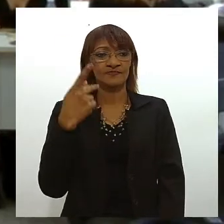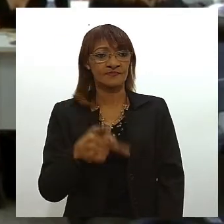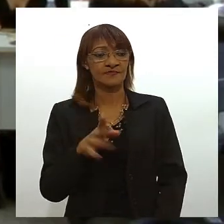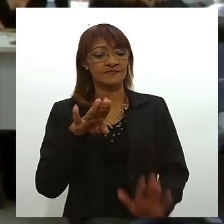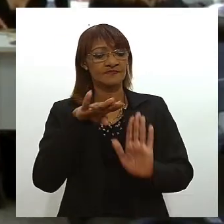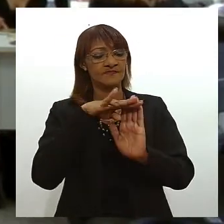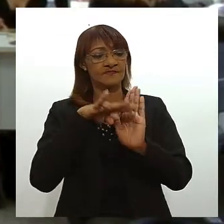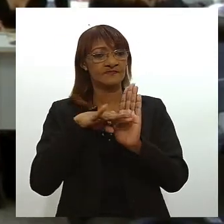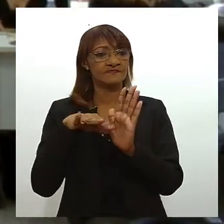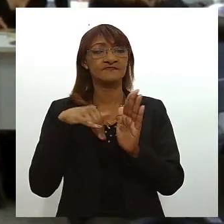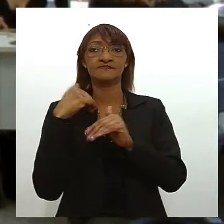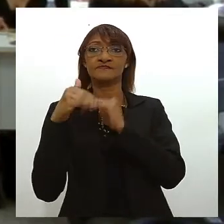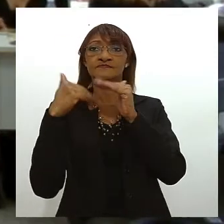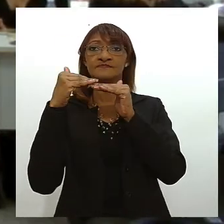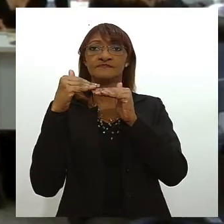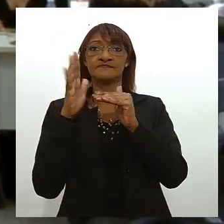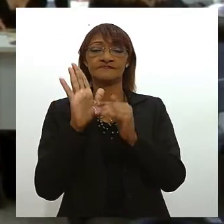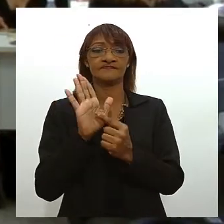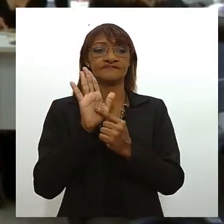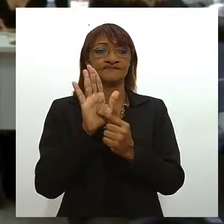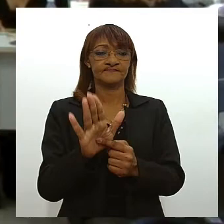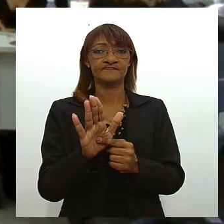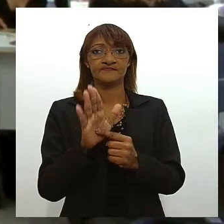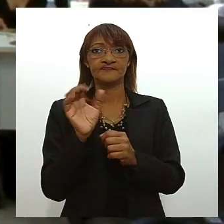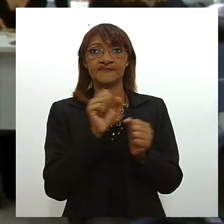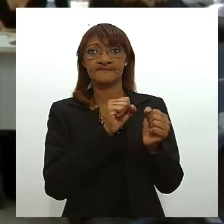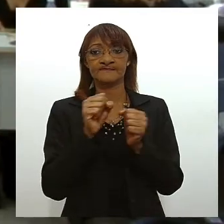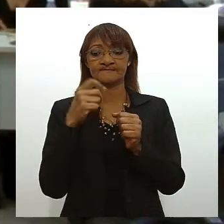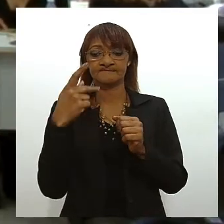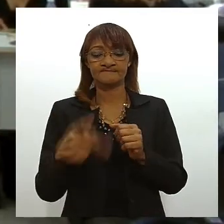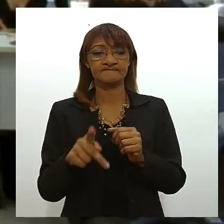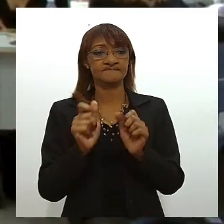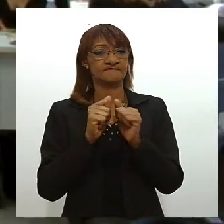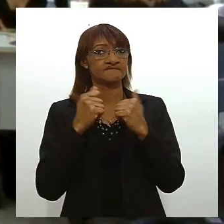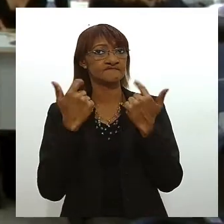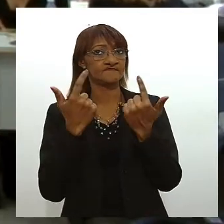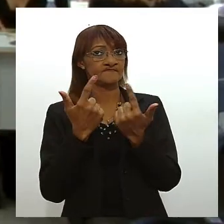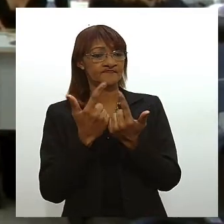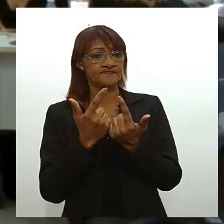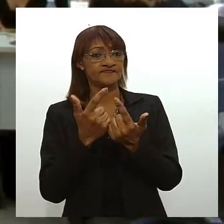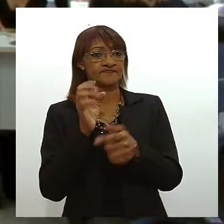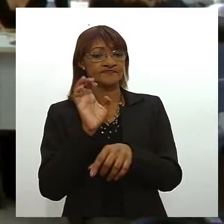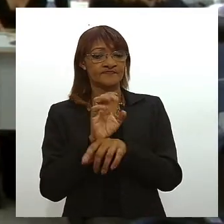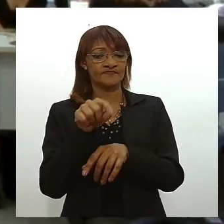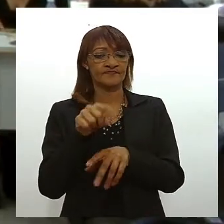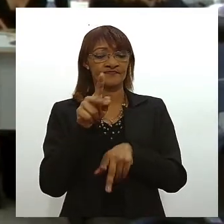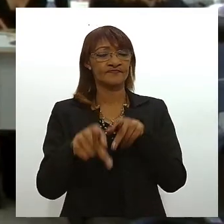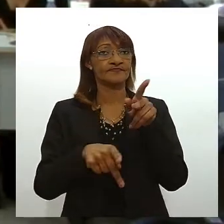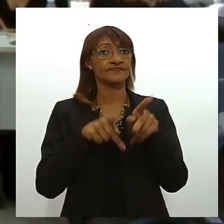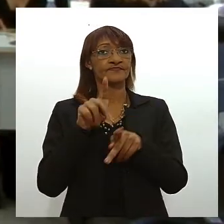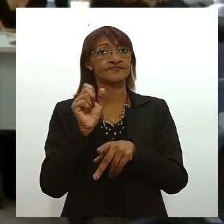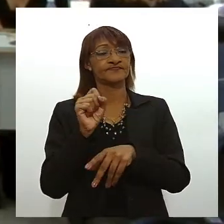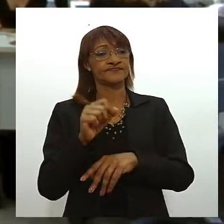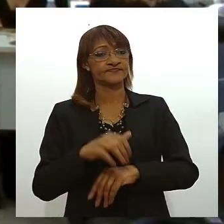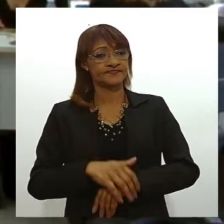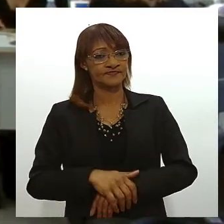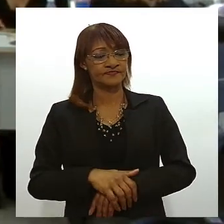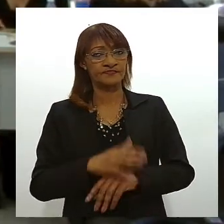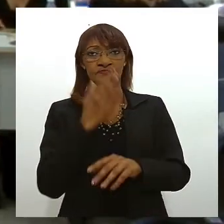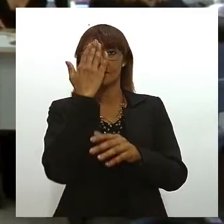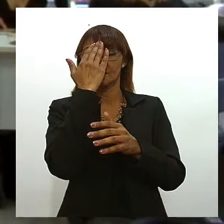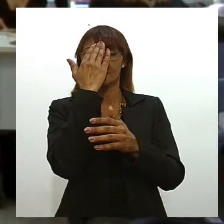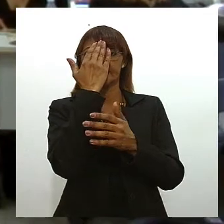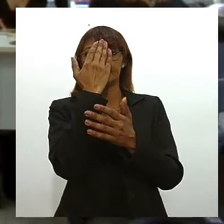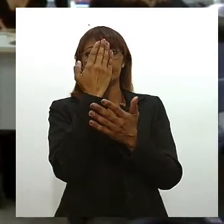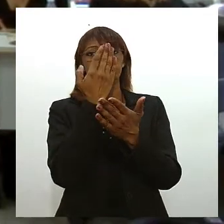de desenvolvimento é um presente do poder legislativo para o Estado e para o povo sergipano ele acredita que o plano de